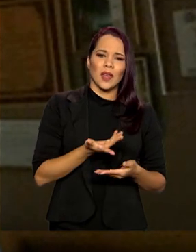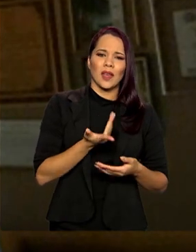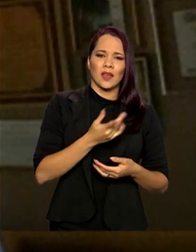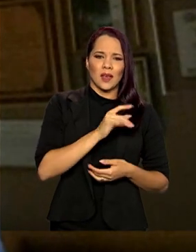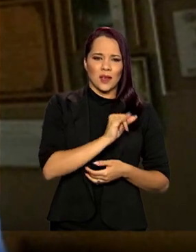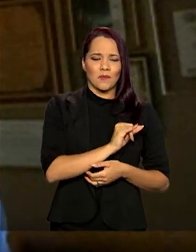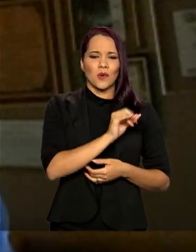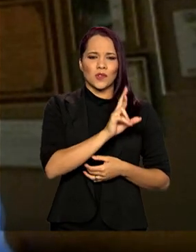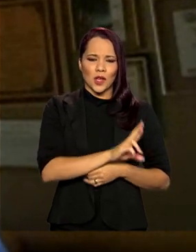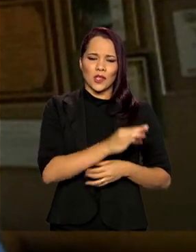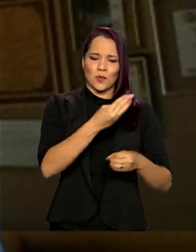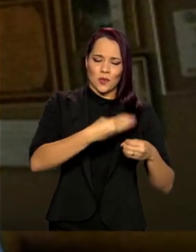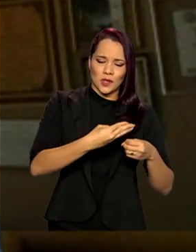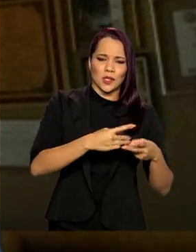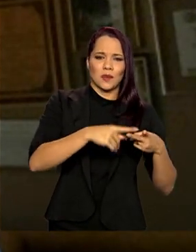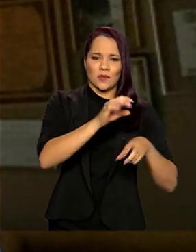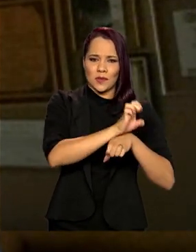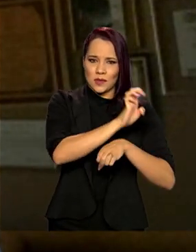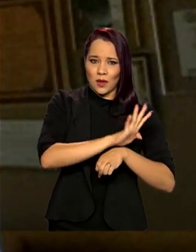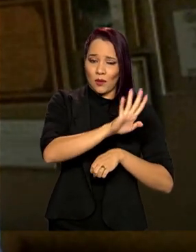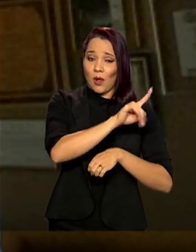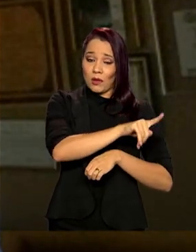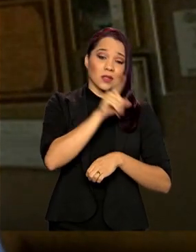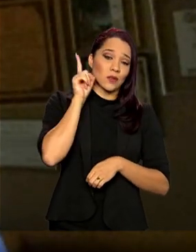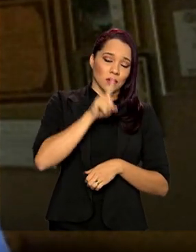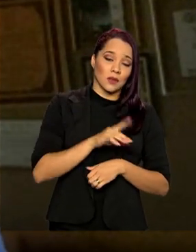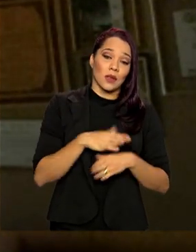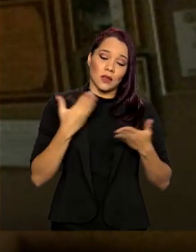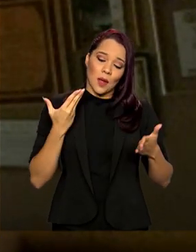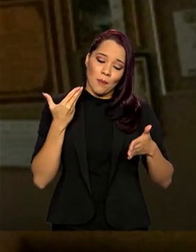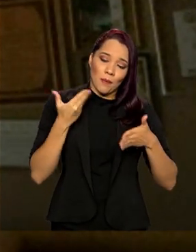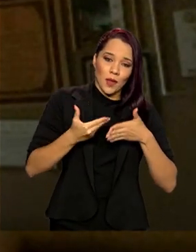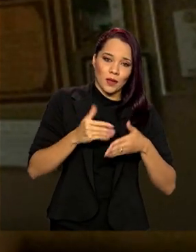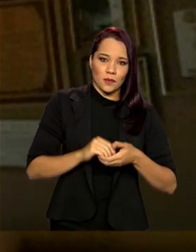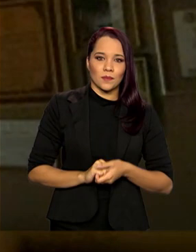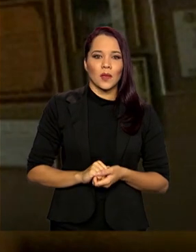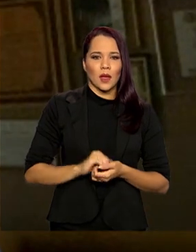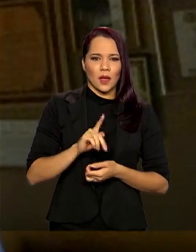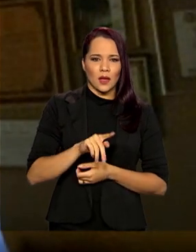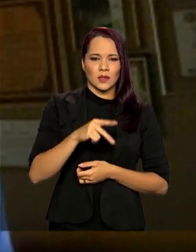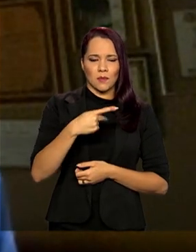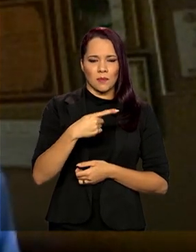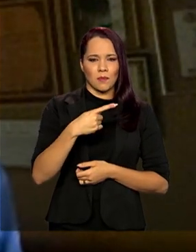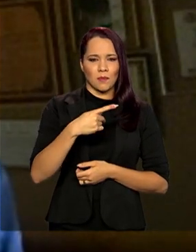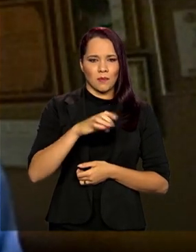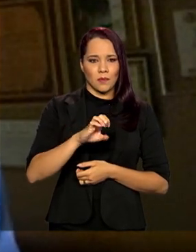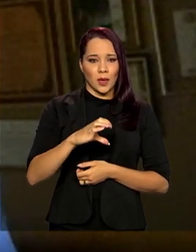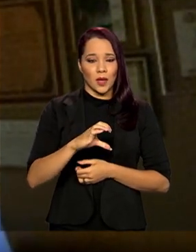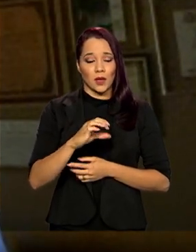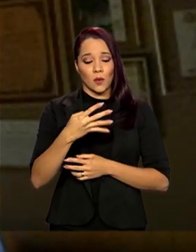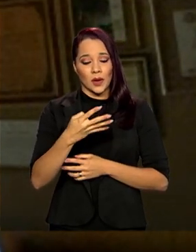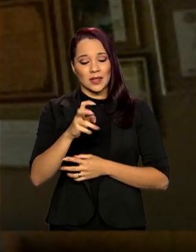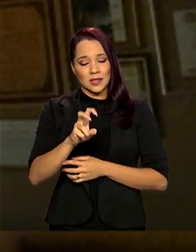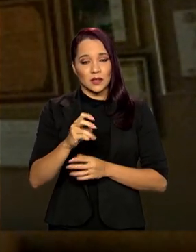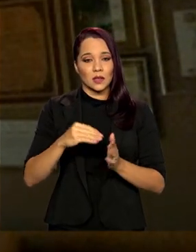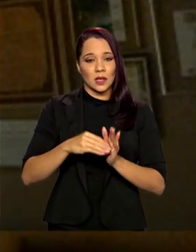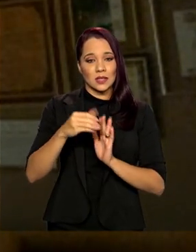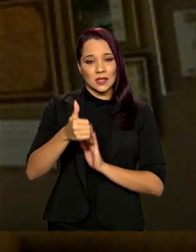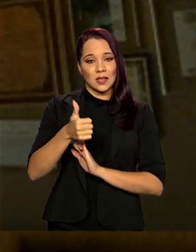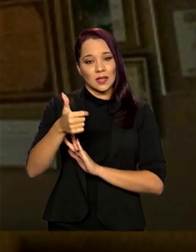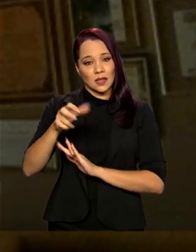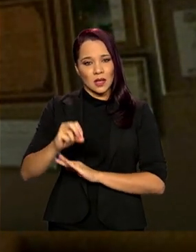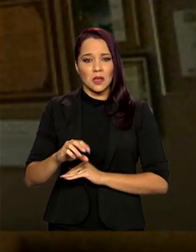estadual, federal. Então, estamos bem próximos. A PEC 45, a 110, pode virar a PEC